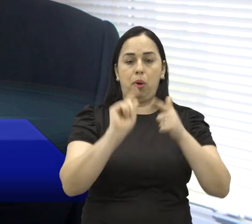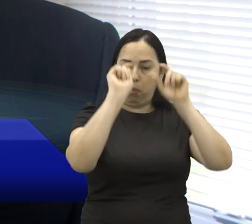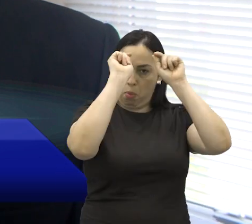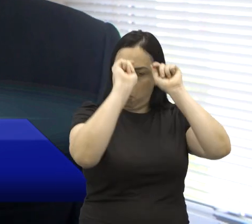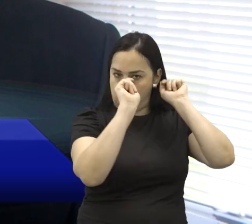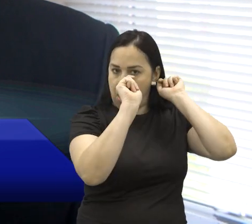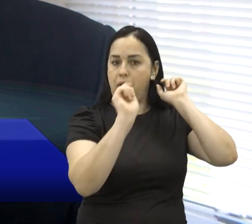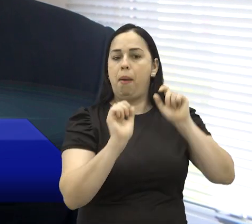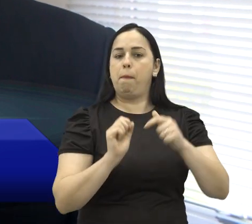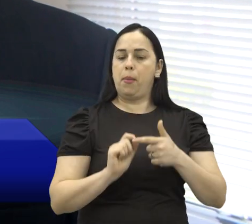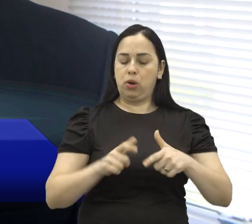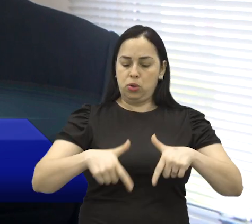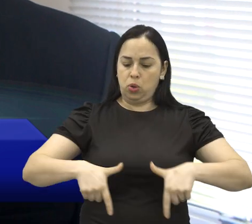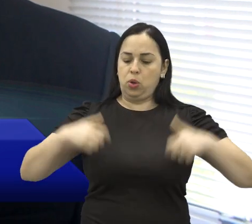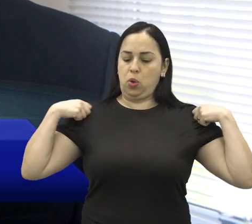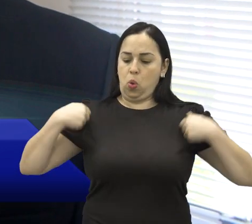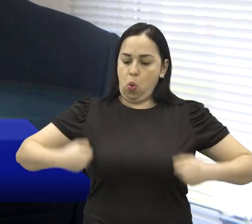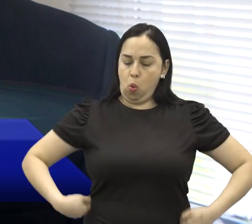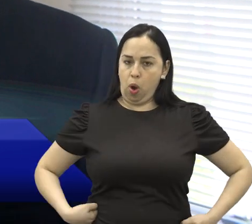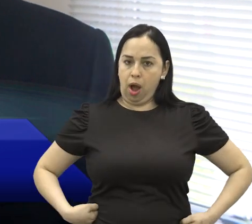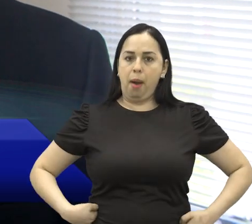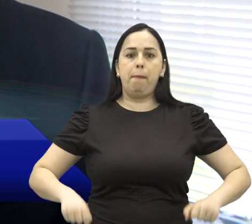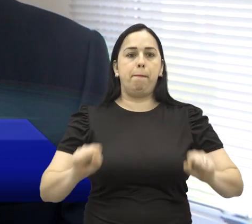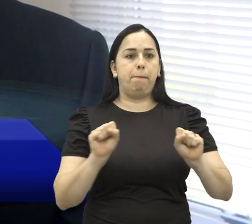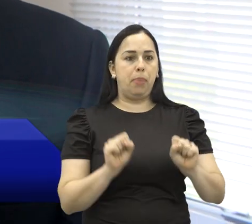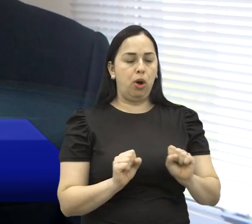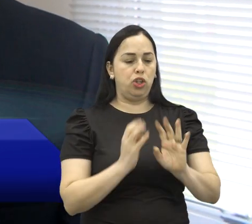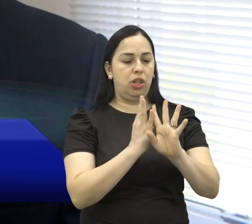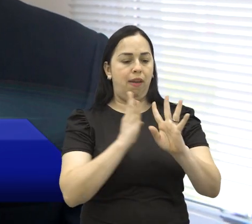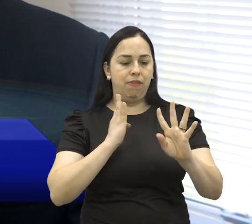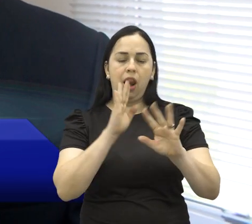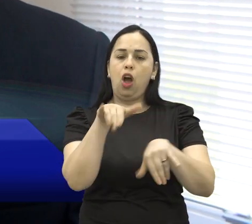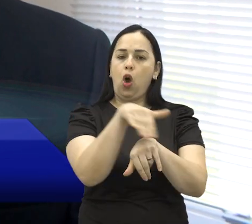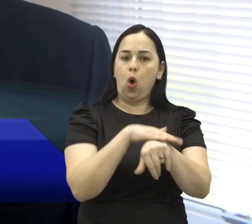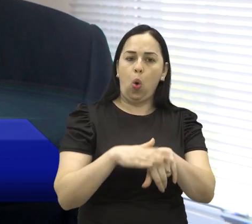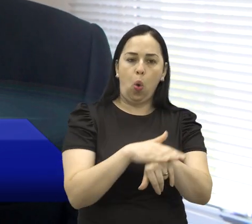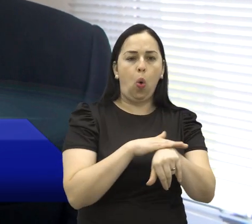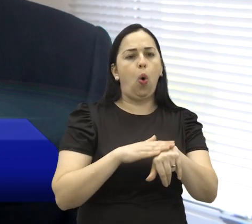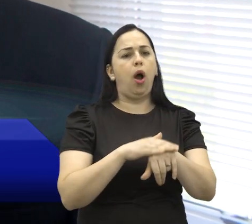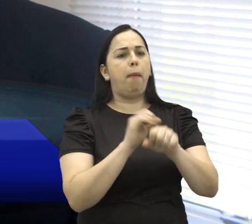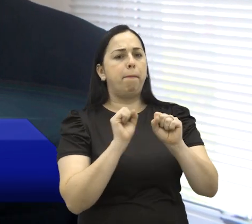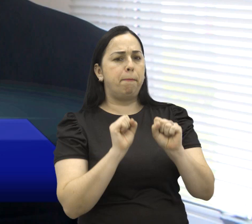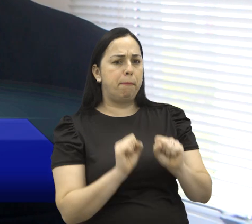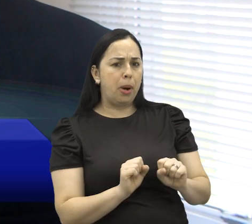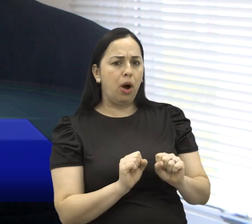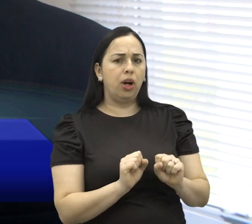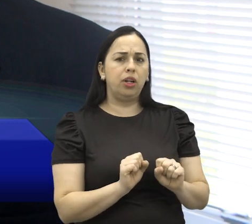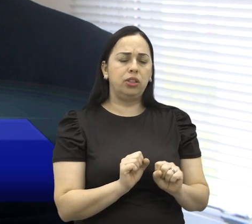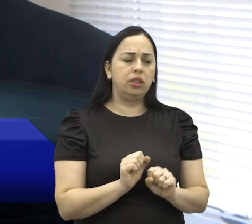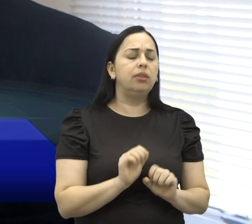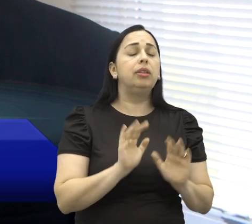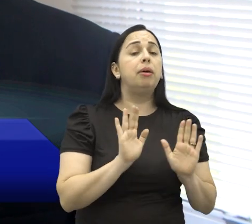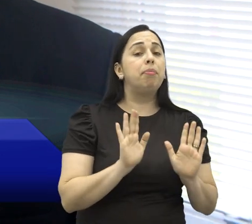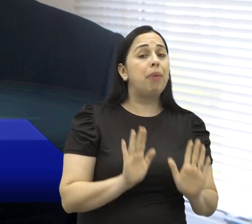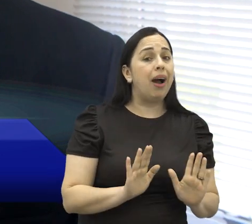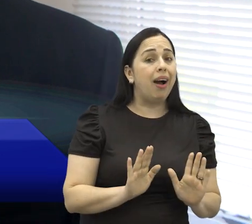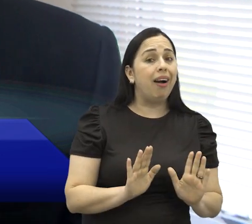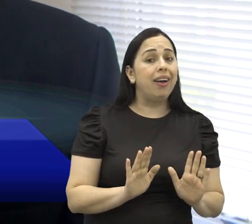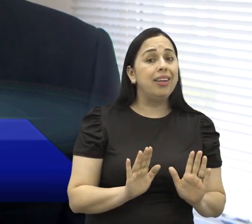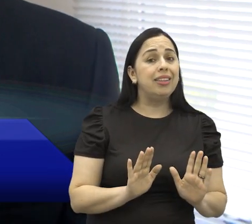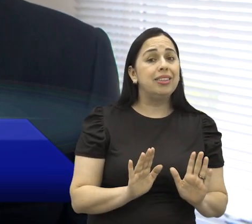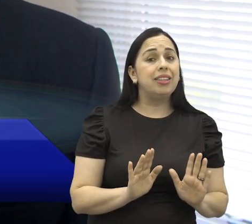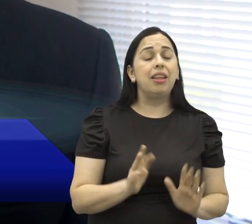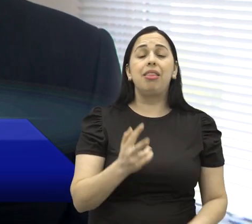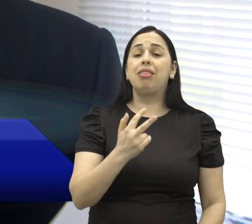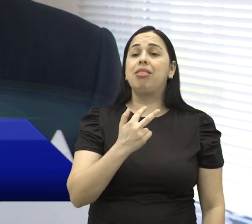pode ir com boné, pode ir com camisa do candidato, ele pode conversar na fila de votação, qualquer demonstração individual é permitida.